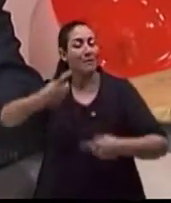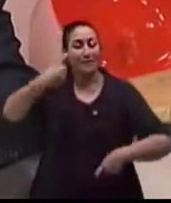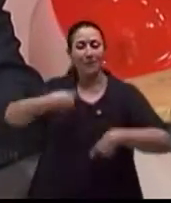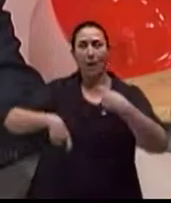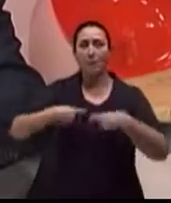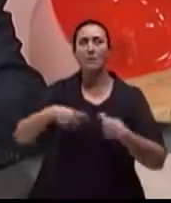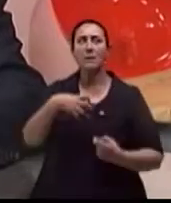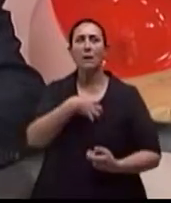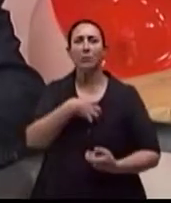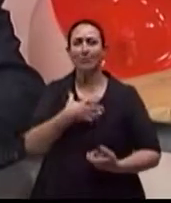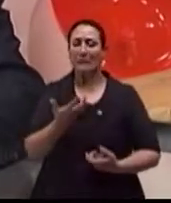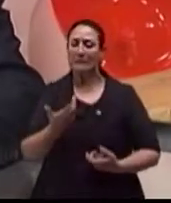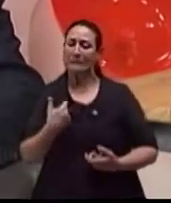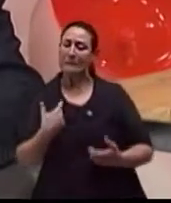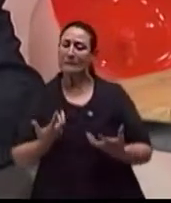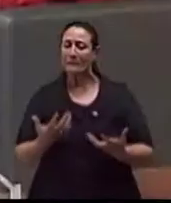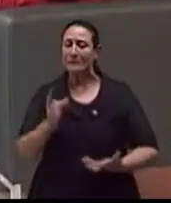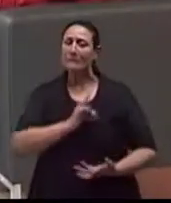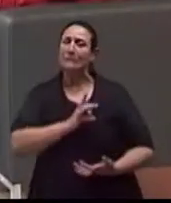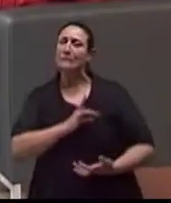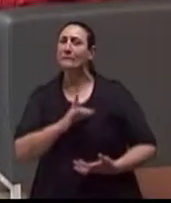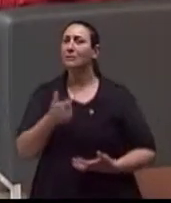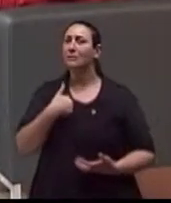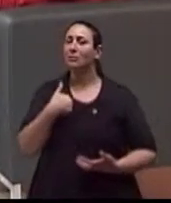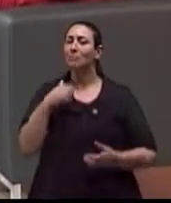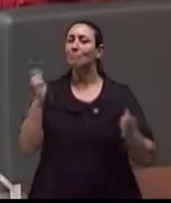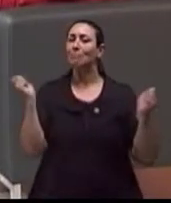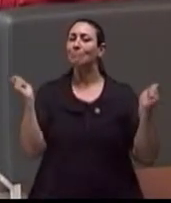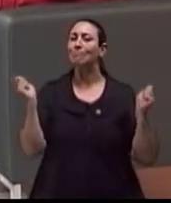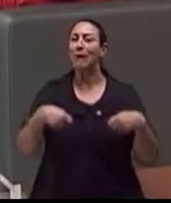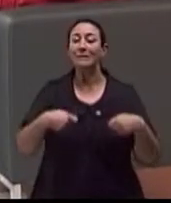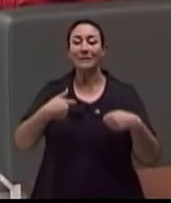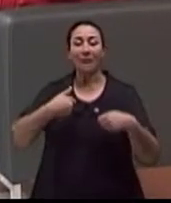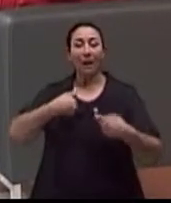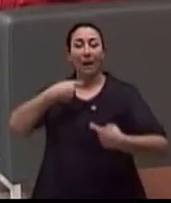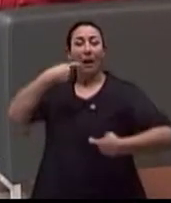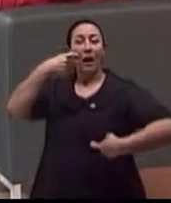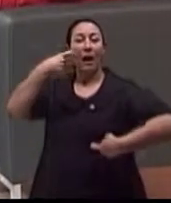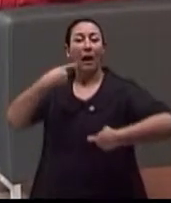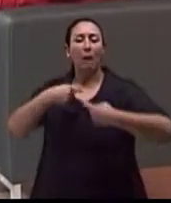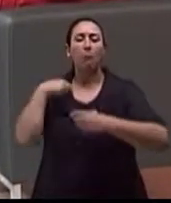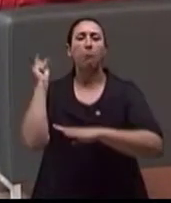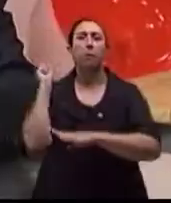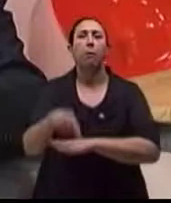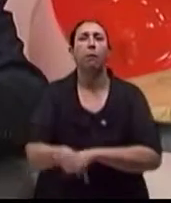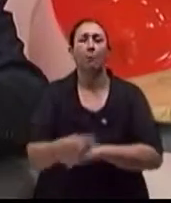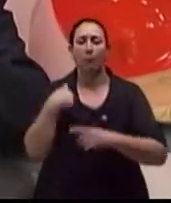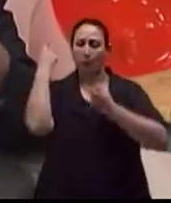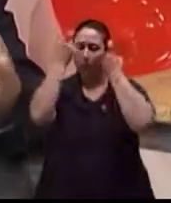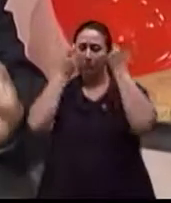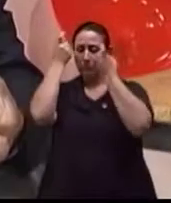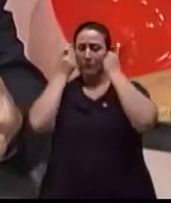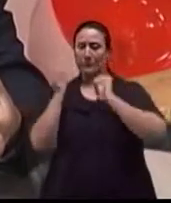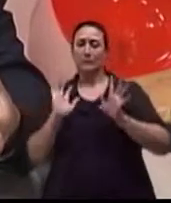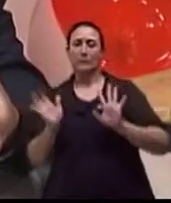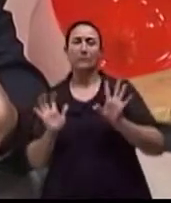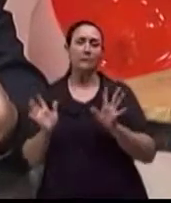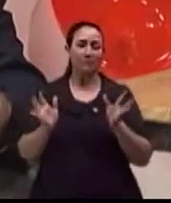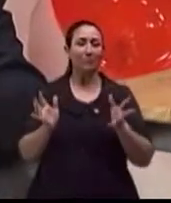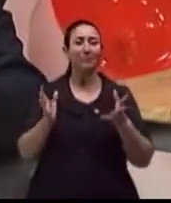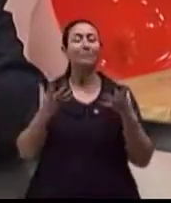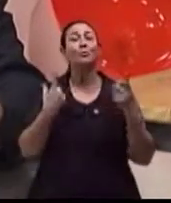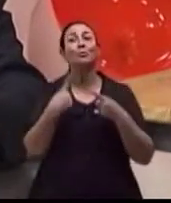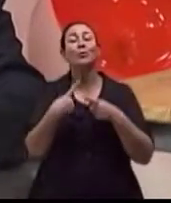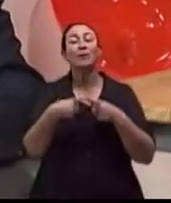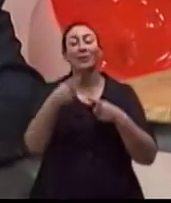inseguro, porque ele não... Porque a responsabilidade da relação sexual, como a gente conhece